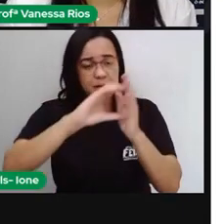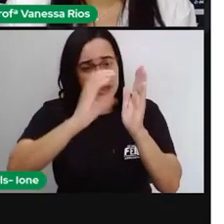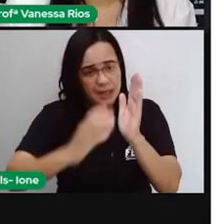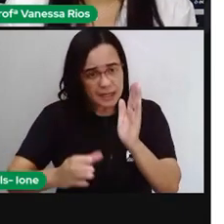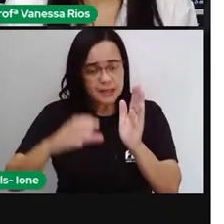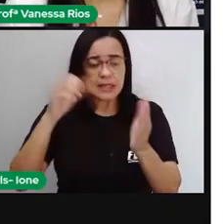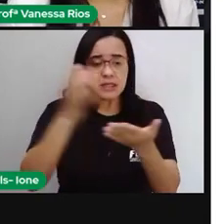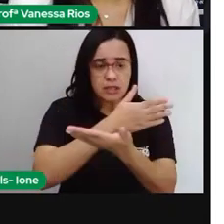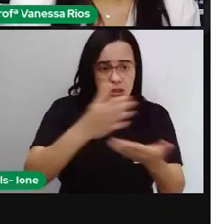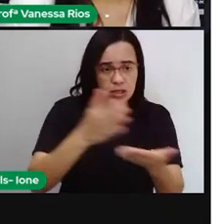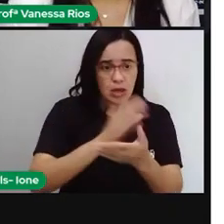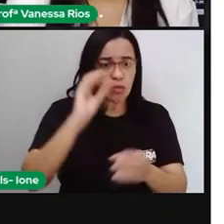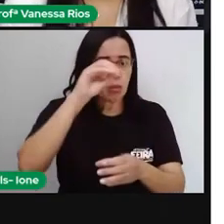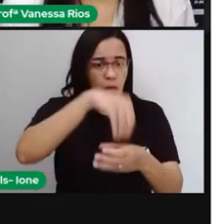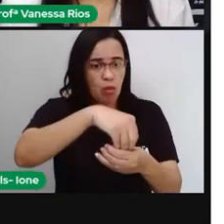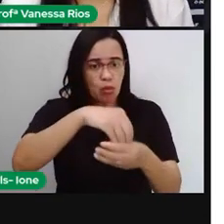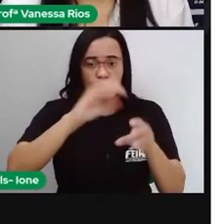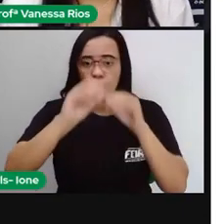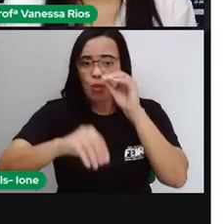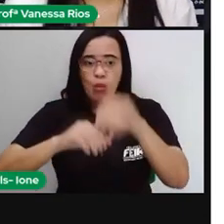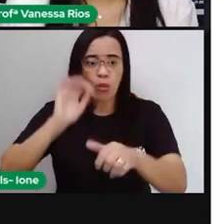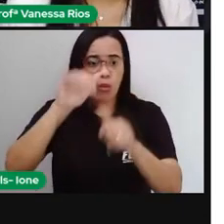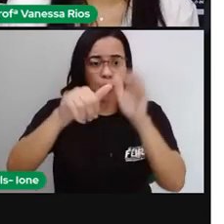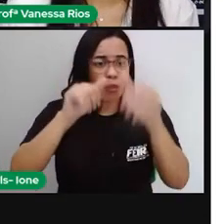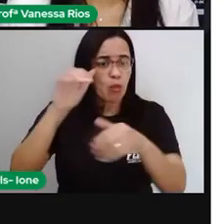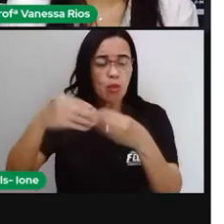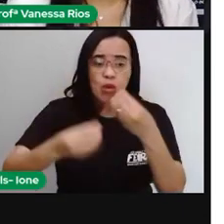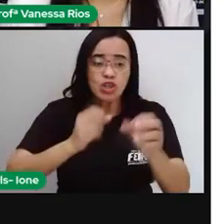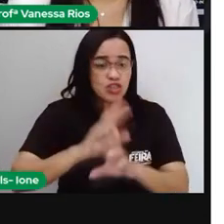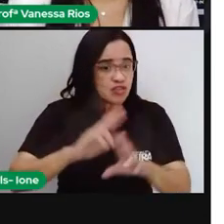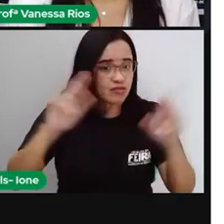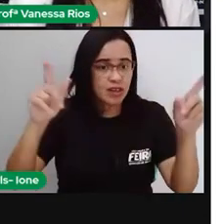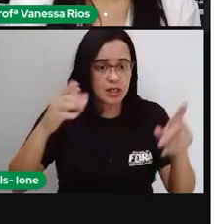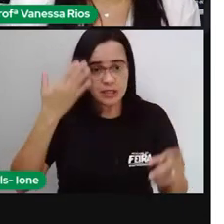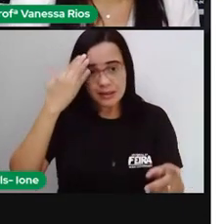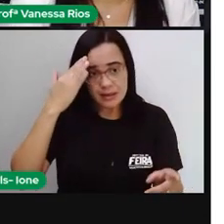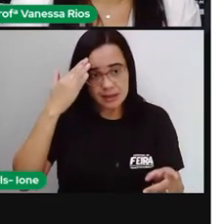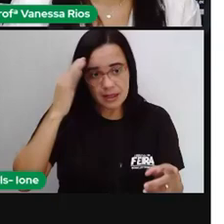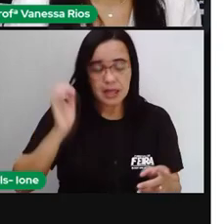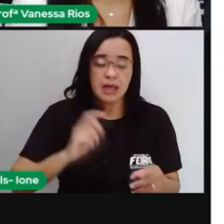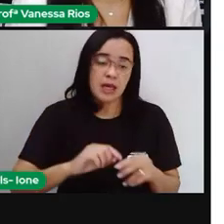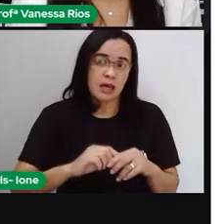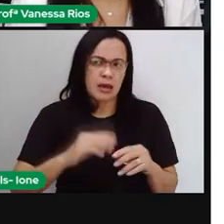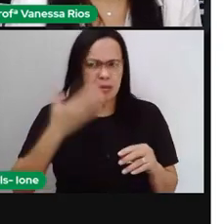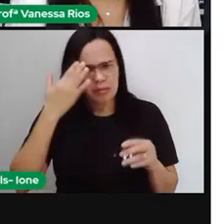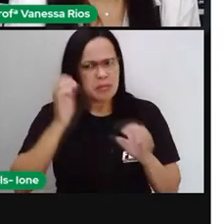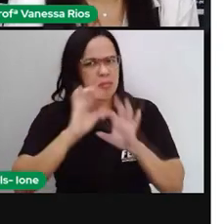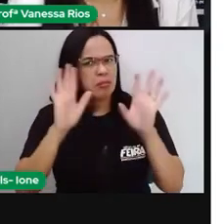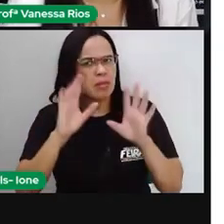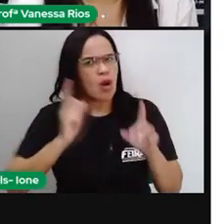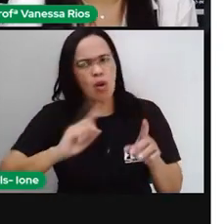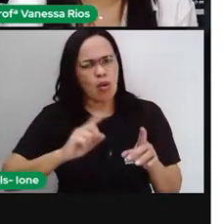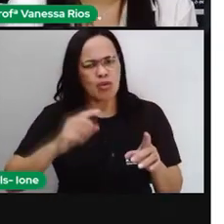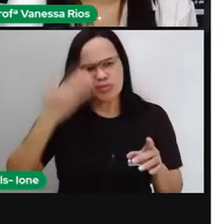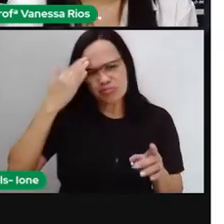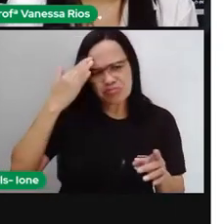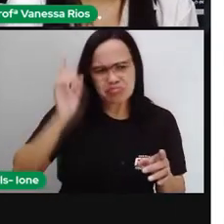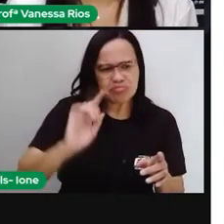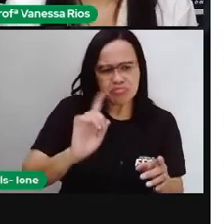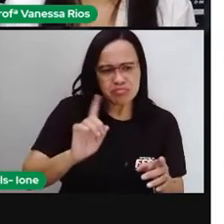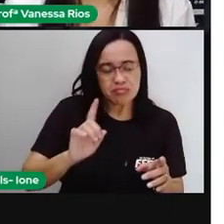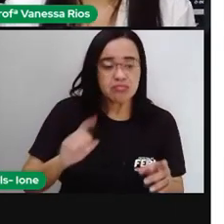elementos, gostar ou não gostar, entender ou não entender, isso vai partir das minhas vivências.